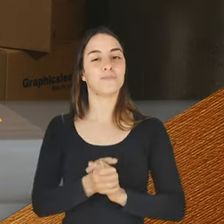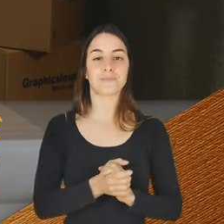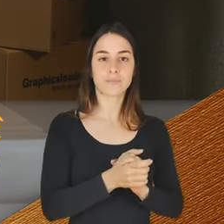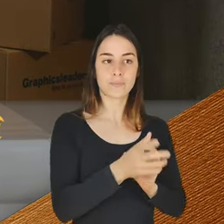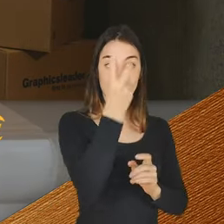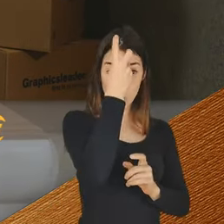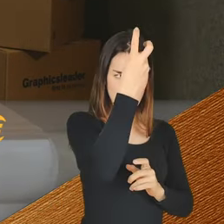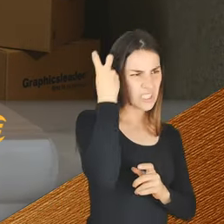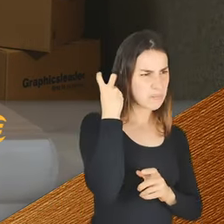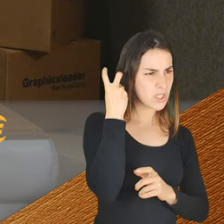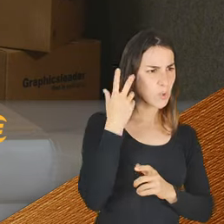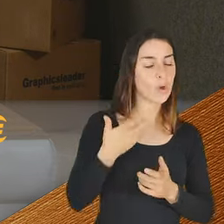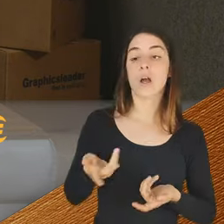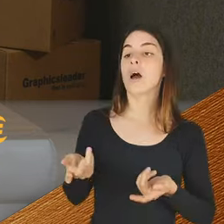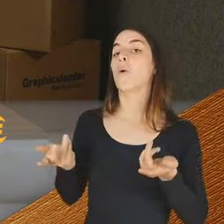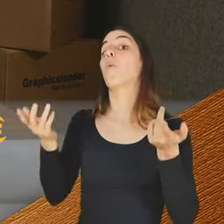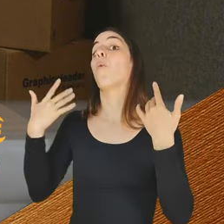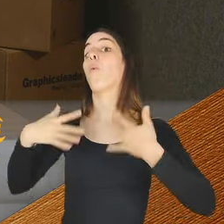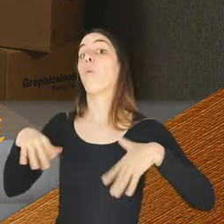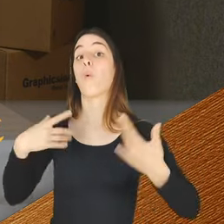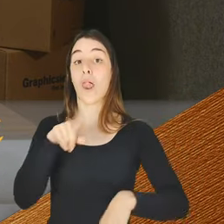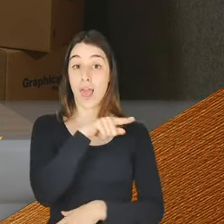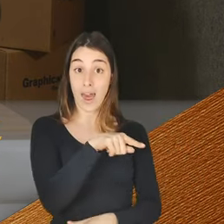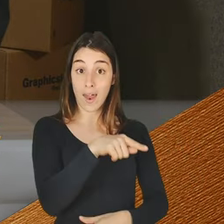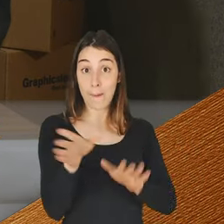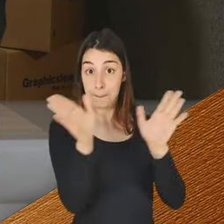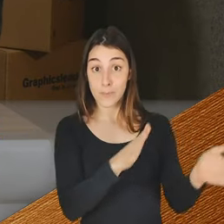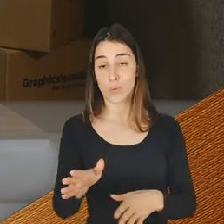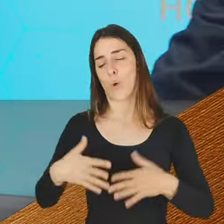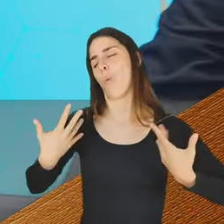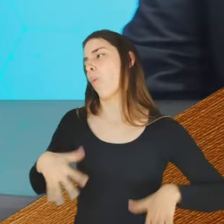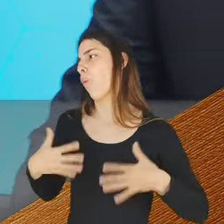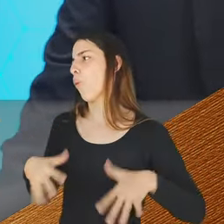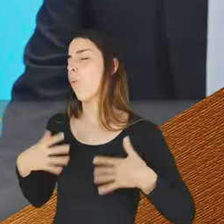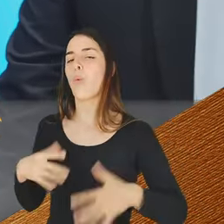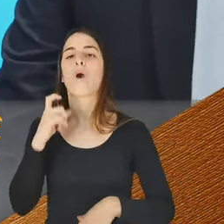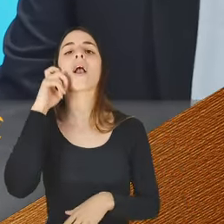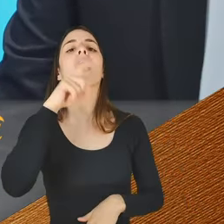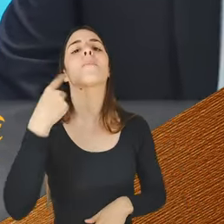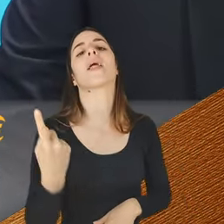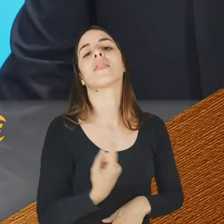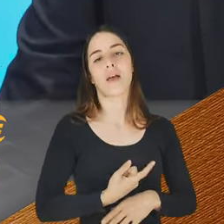egípcios? Ui, você não imagina na altura deles. Você não imagina, Joana. Porque a caixa é quem mandava os farãs.